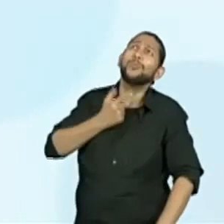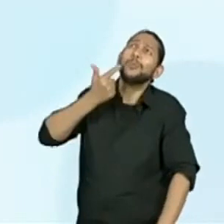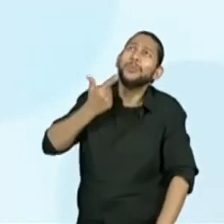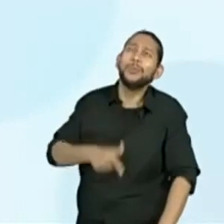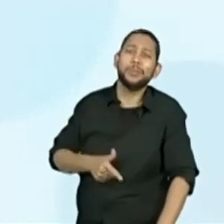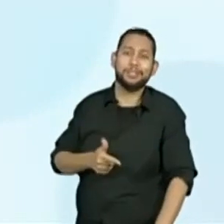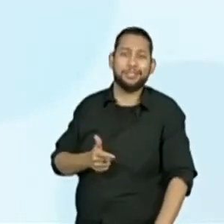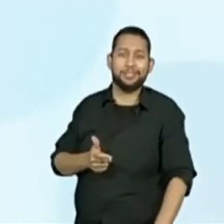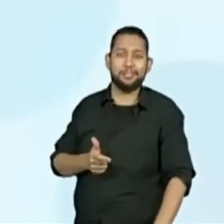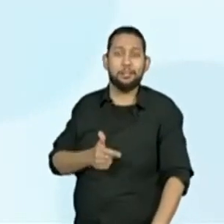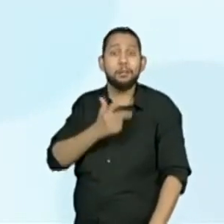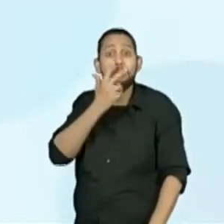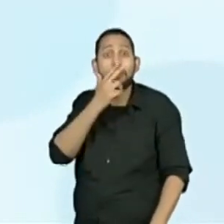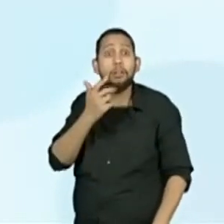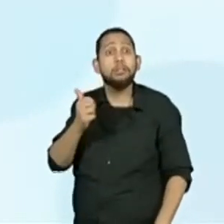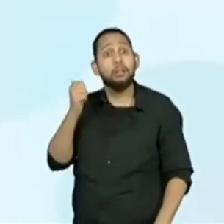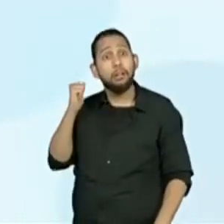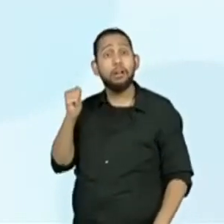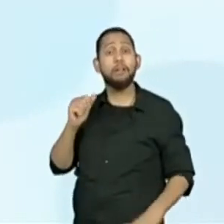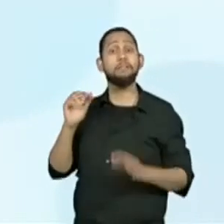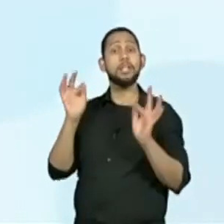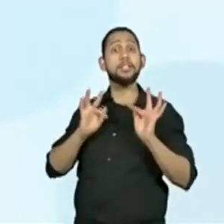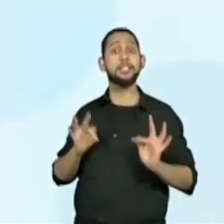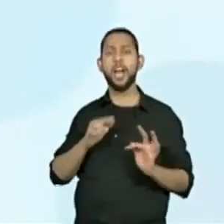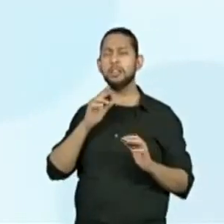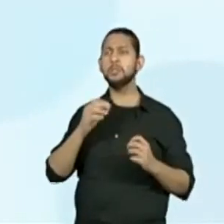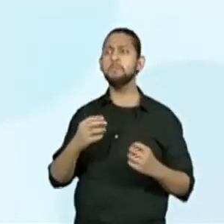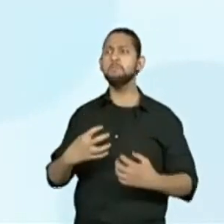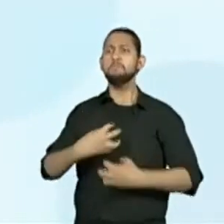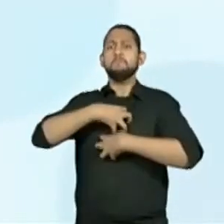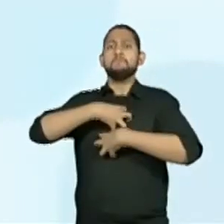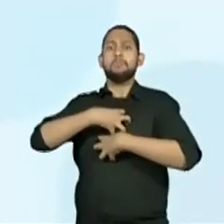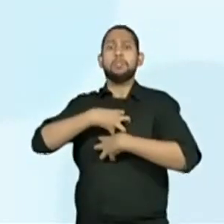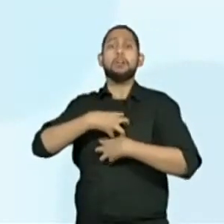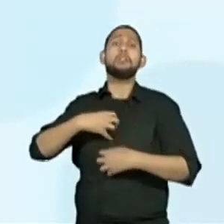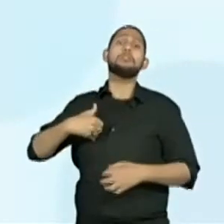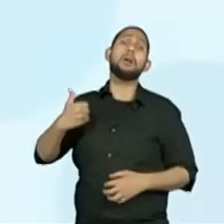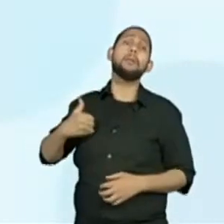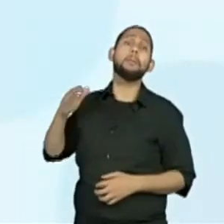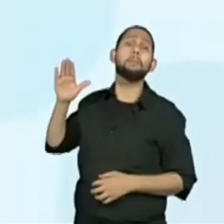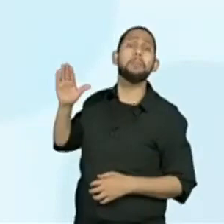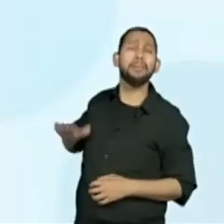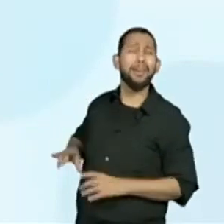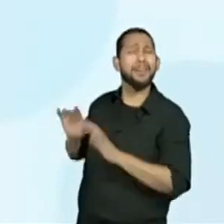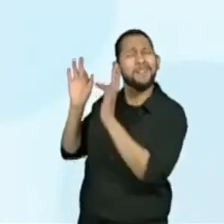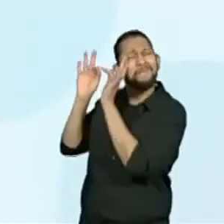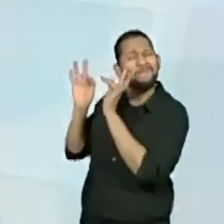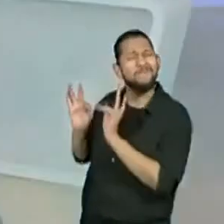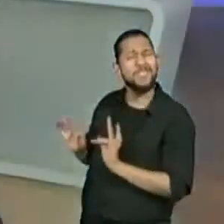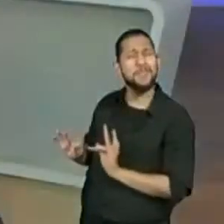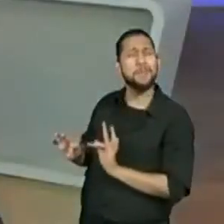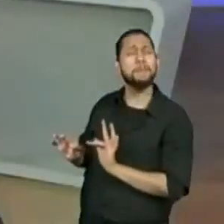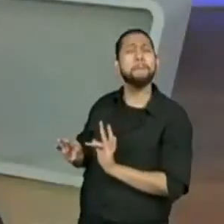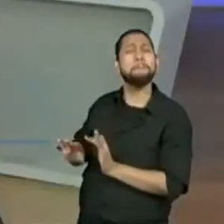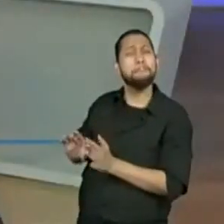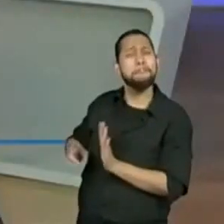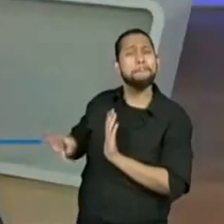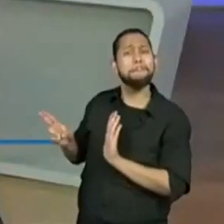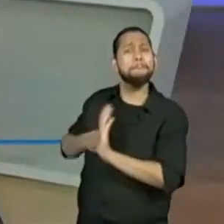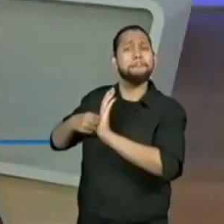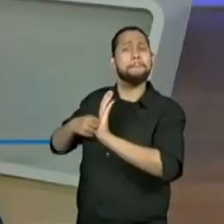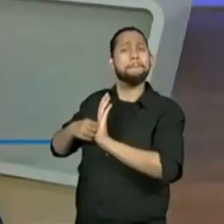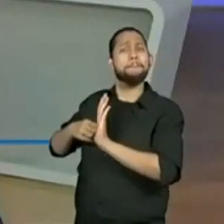do único momento de felicidade plena que foi durante a infância. É uma coisa assim... Olha, a professora Fabiana colocou o local.